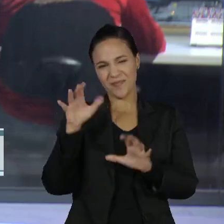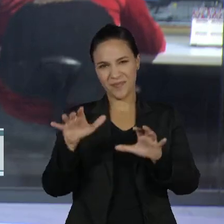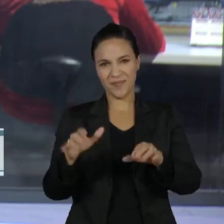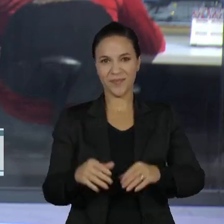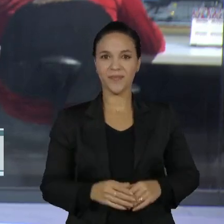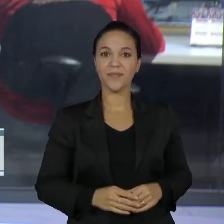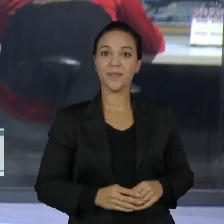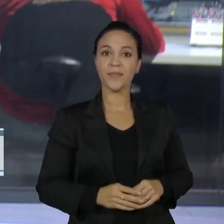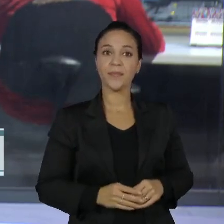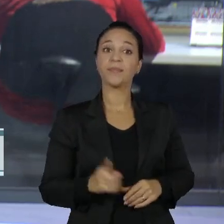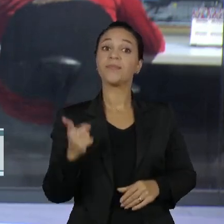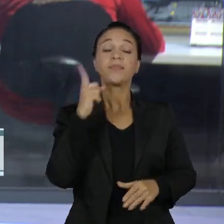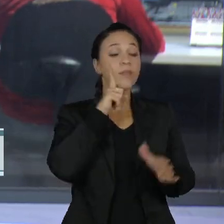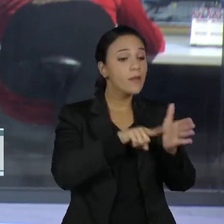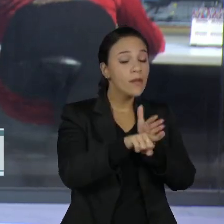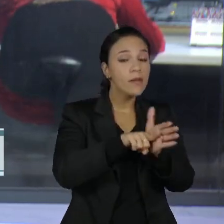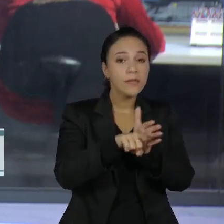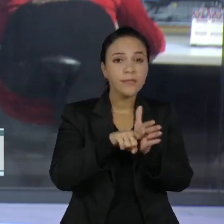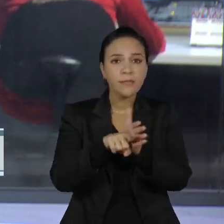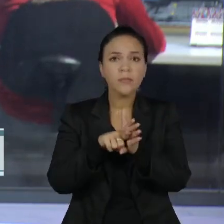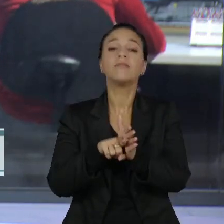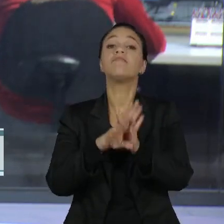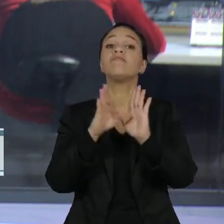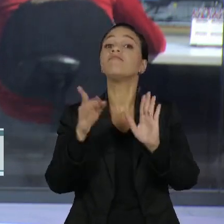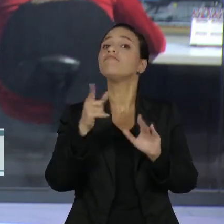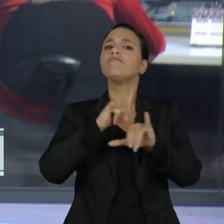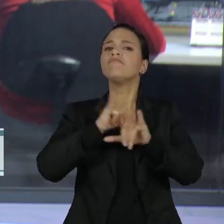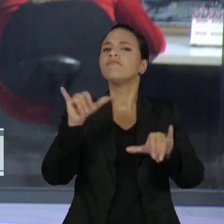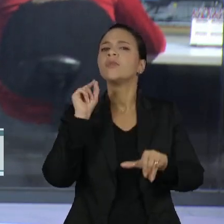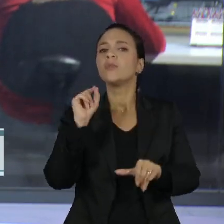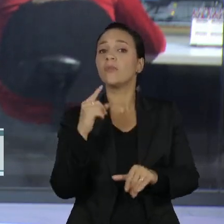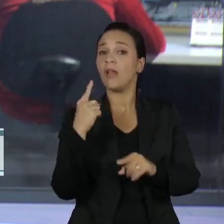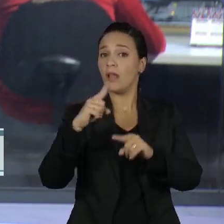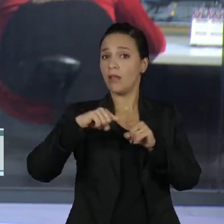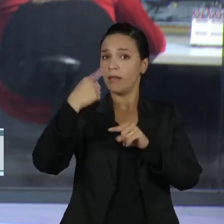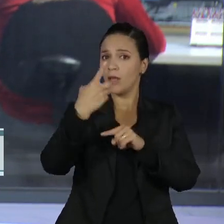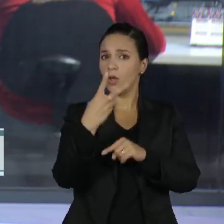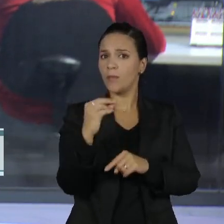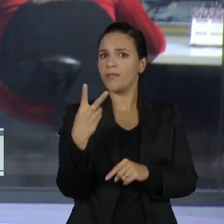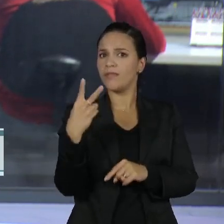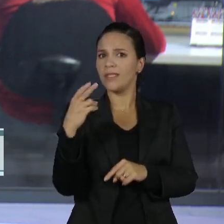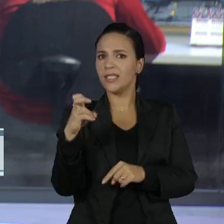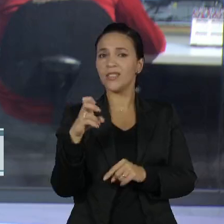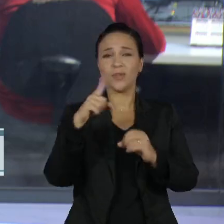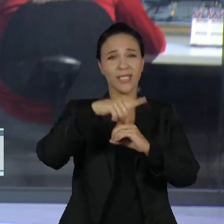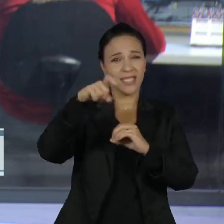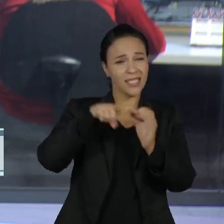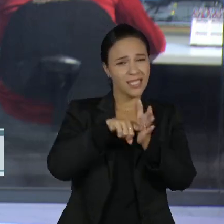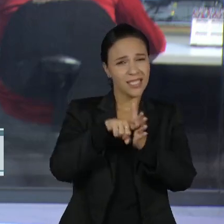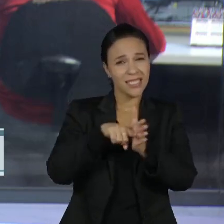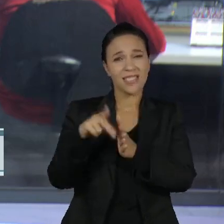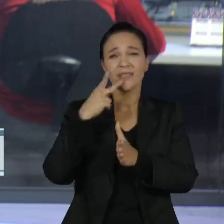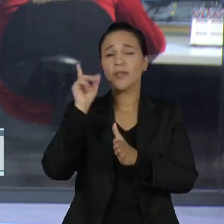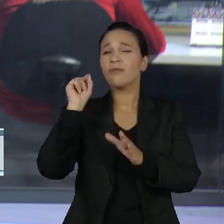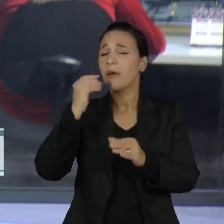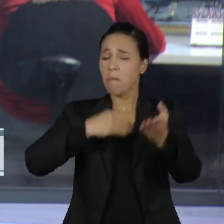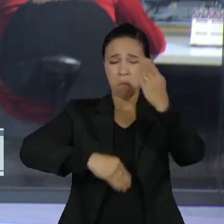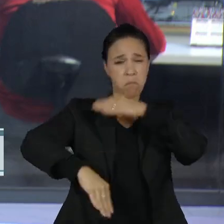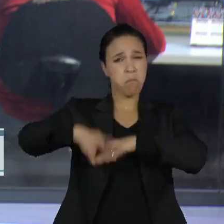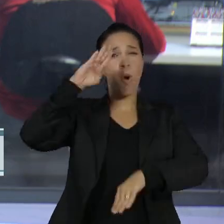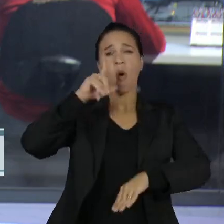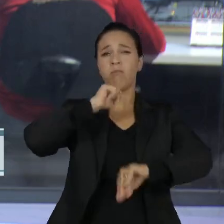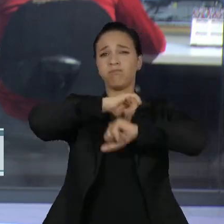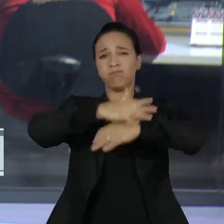Um novo estudo prevê, já a partir de 2025, o que os cientistas classificam como colapso dos